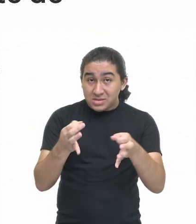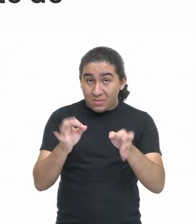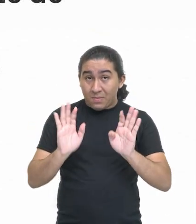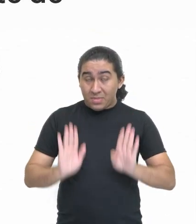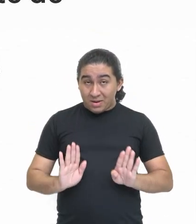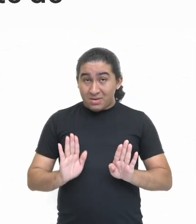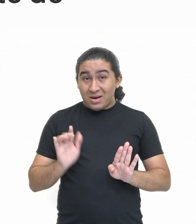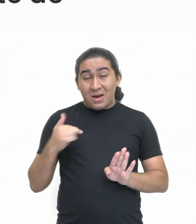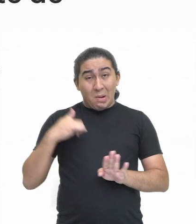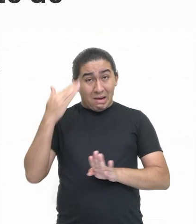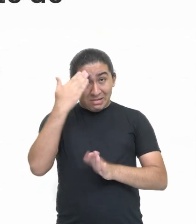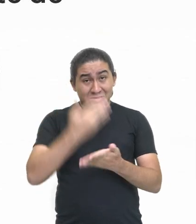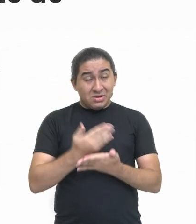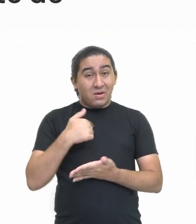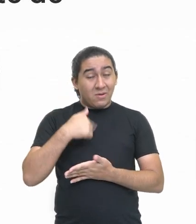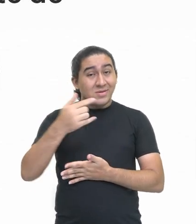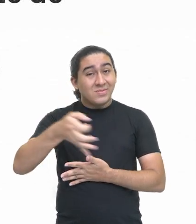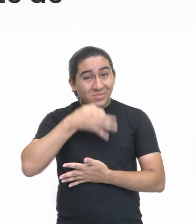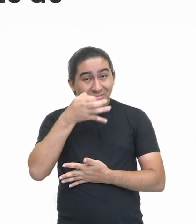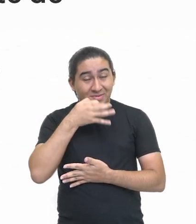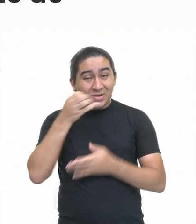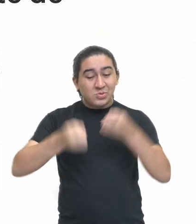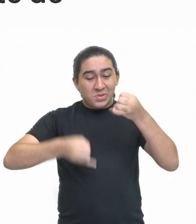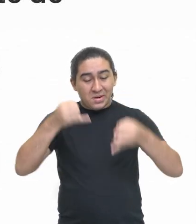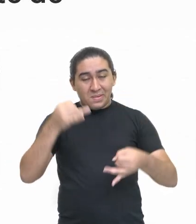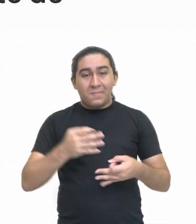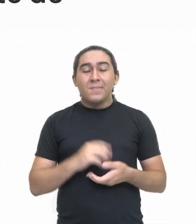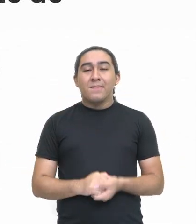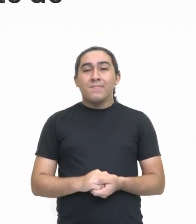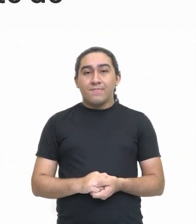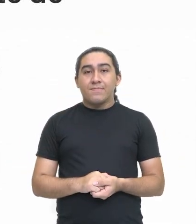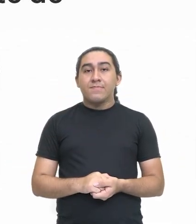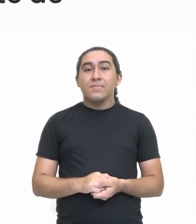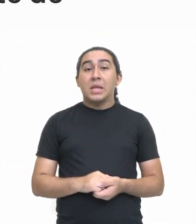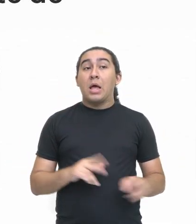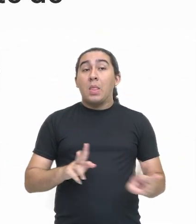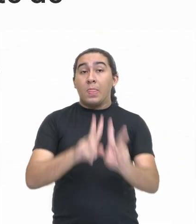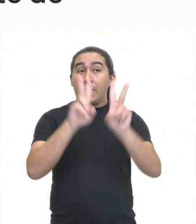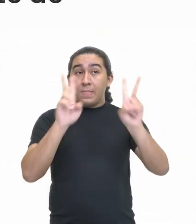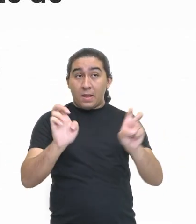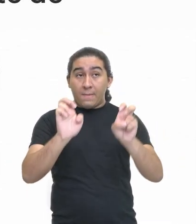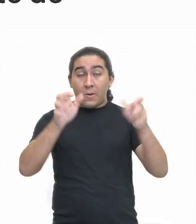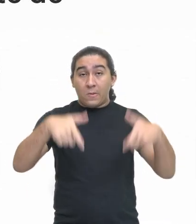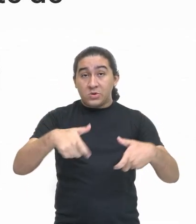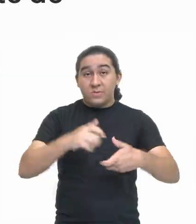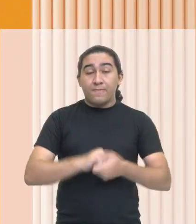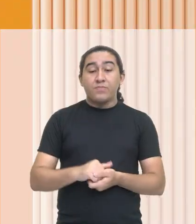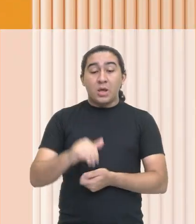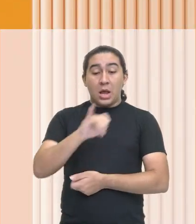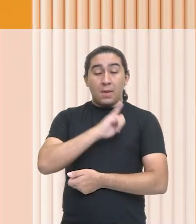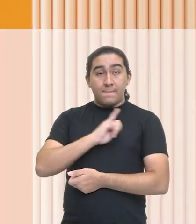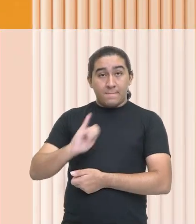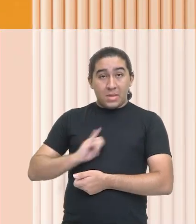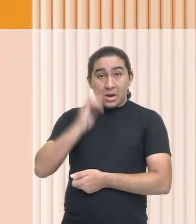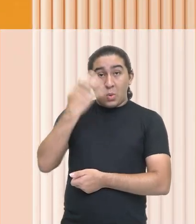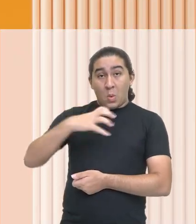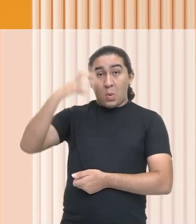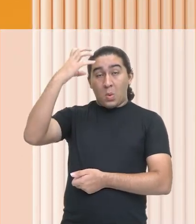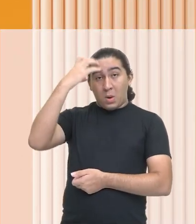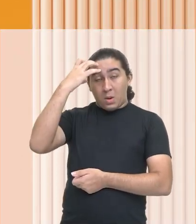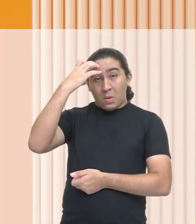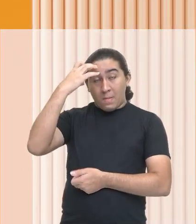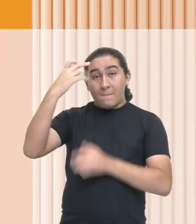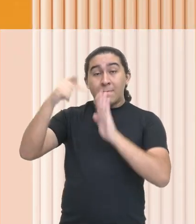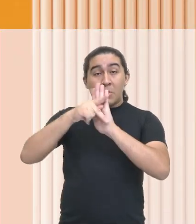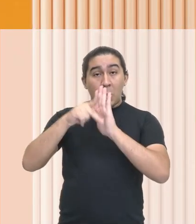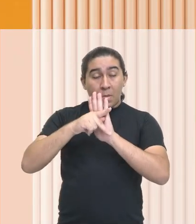entender, pelo menos eu acho que vou conseguir. Então, olha só. Nós estamos falando que dentro do Império Romano a escravidão de pessoas,